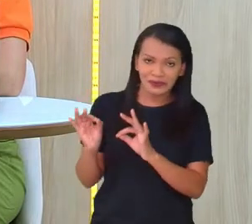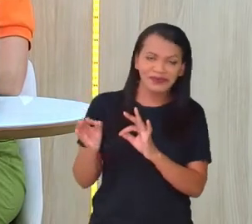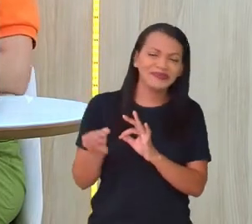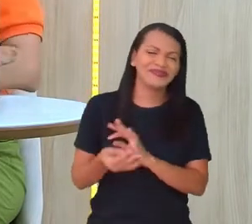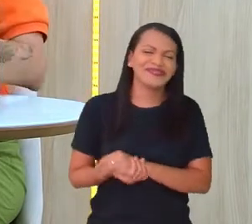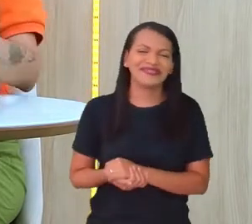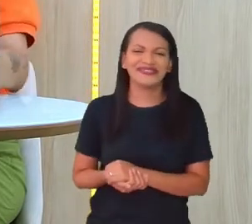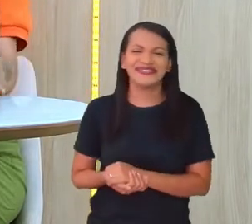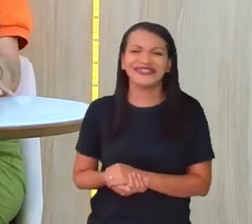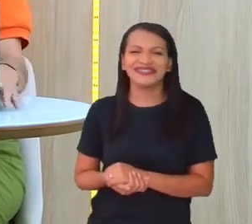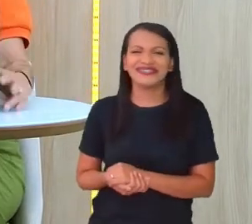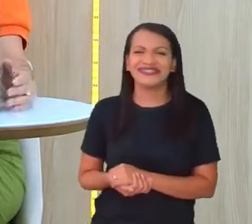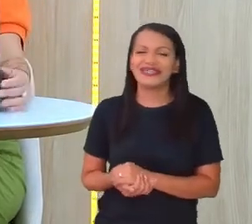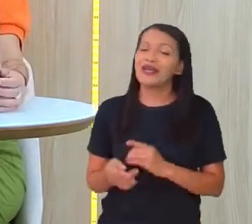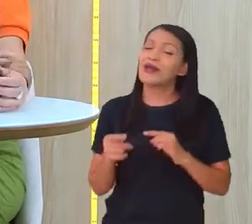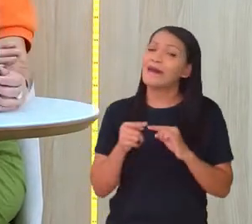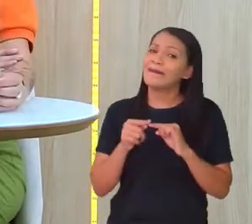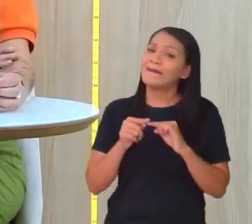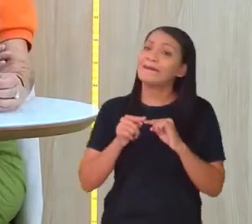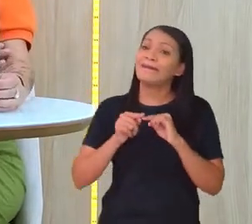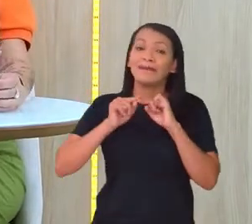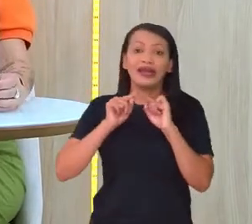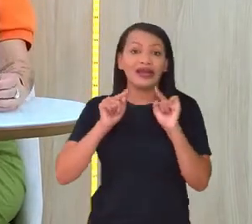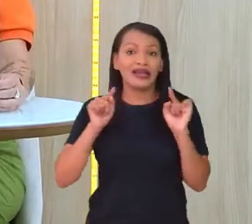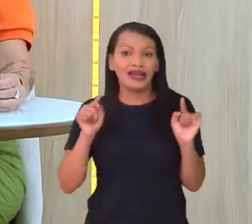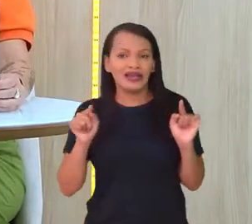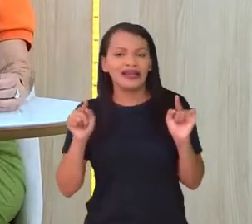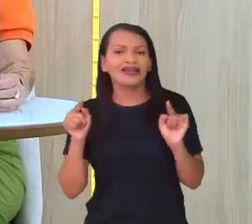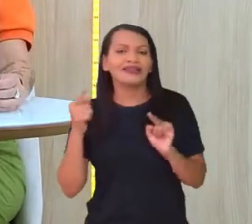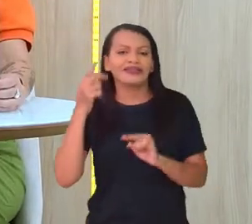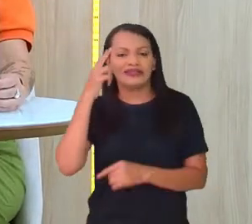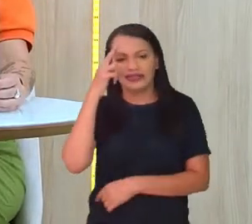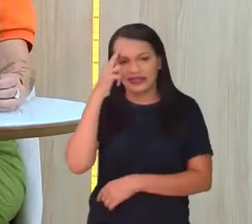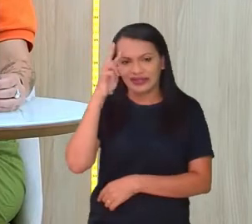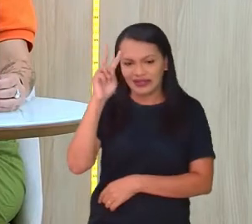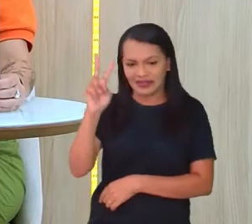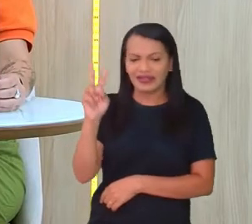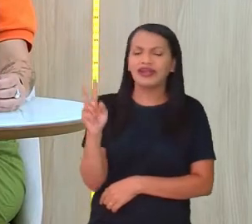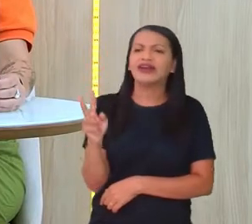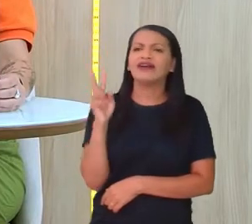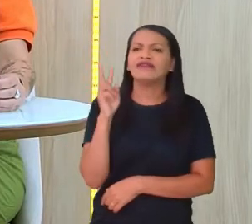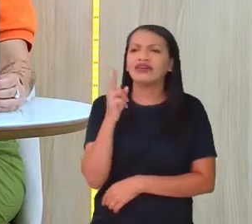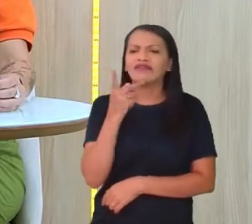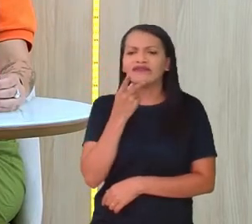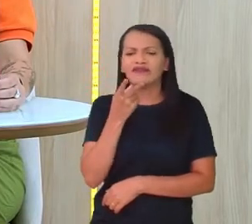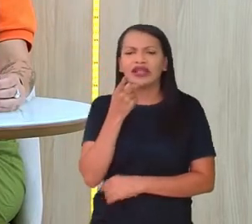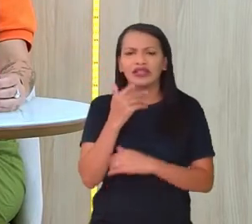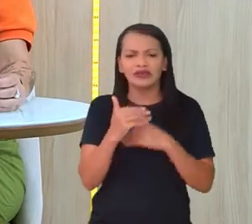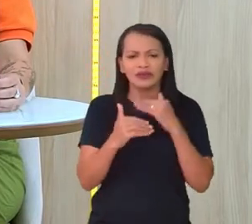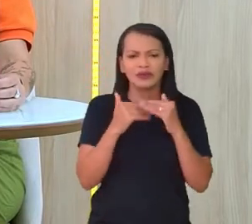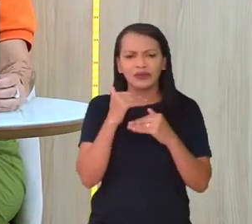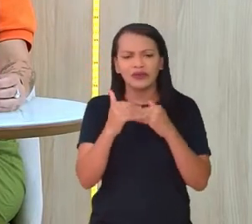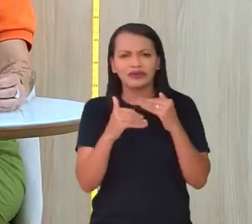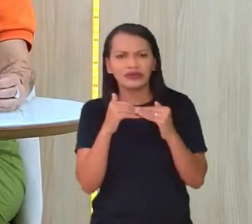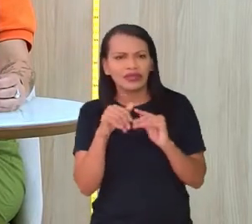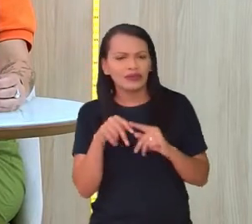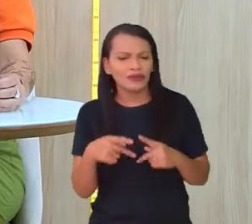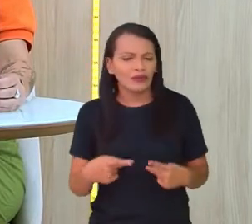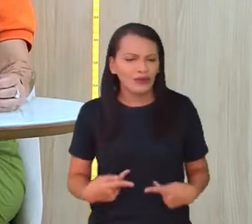é mais velha só, né? Mas, historicamente, quando a gente fala do processo do ser humano,